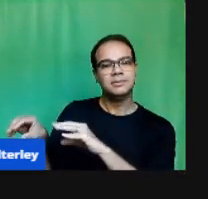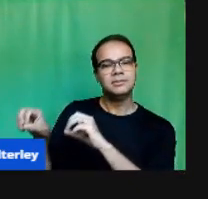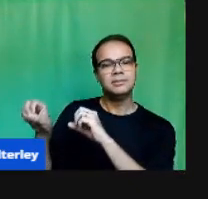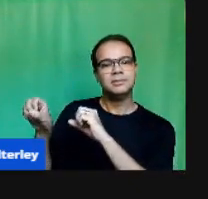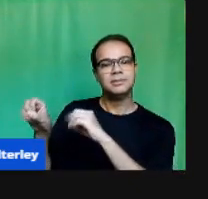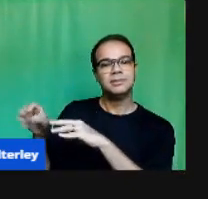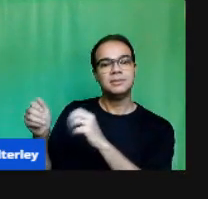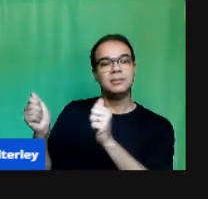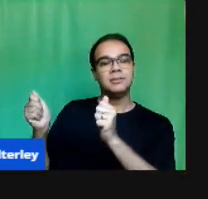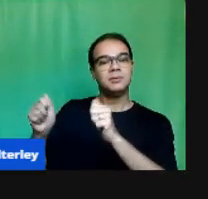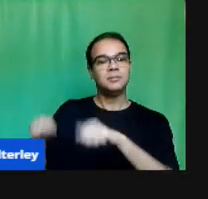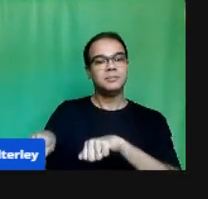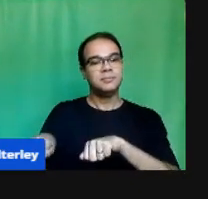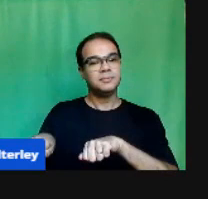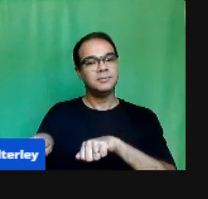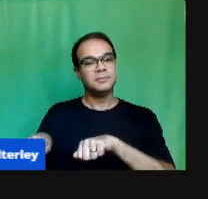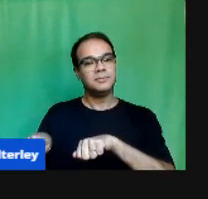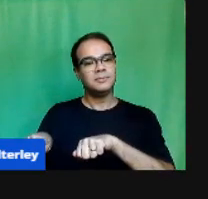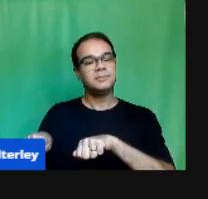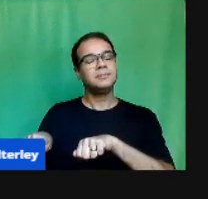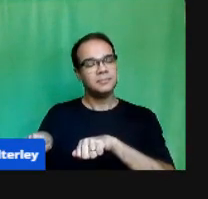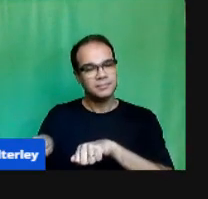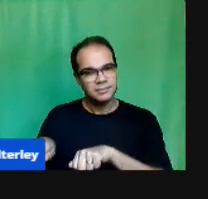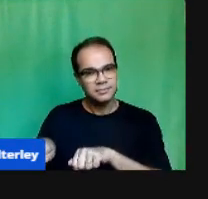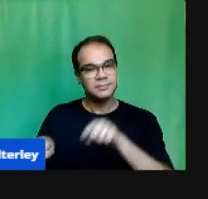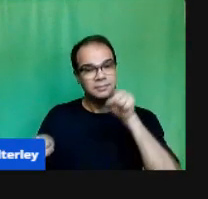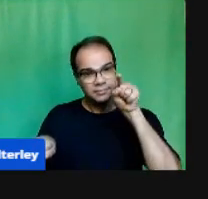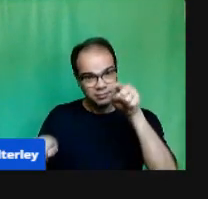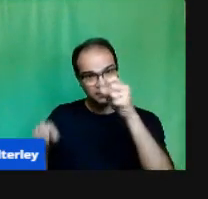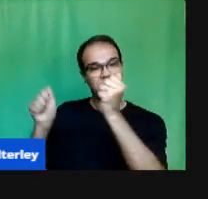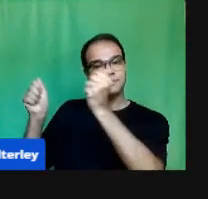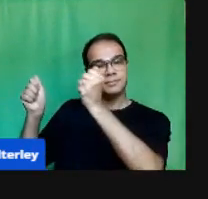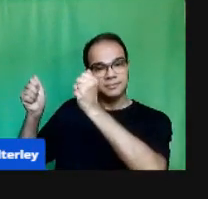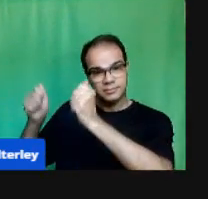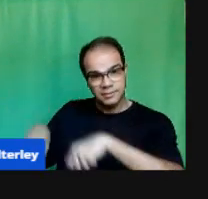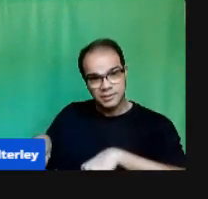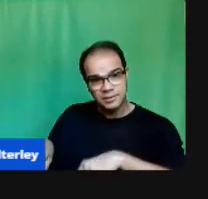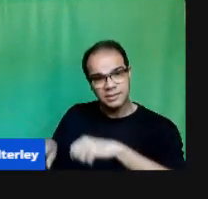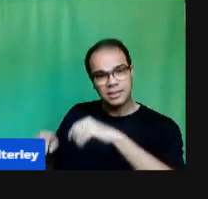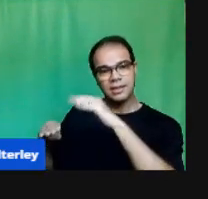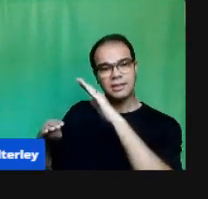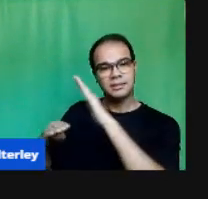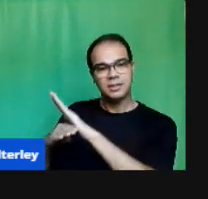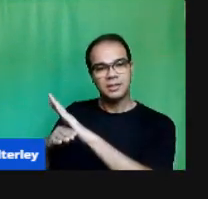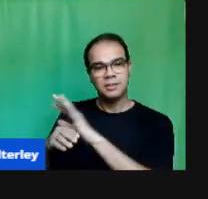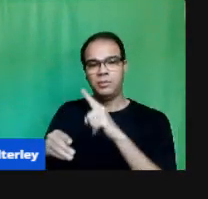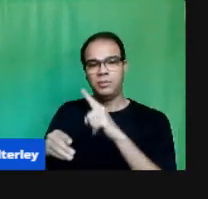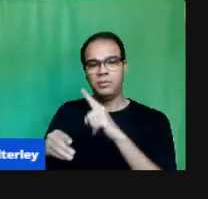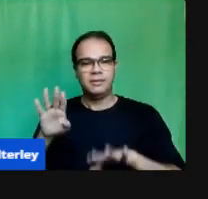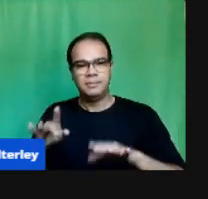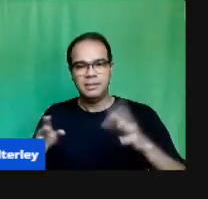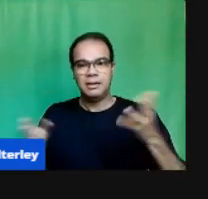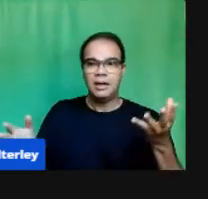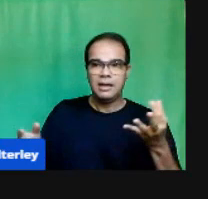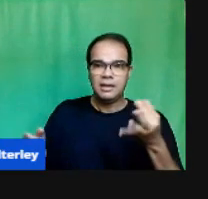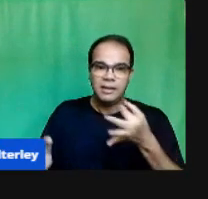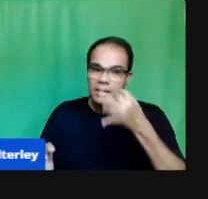Mesmo Que não tenha O contato Físico Né